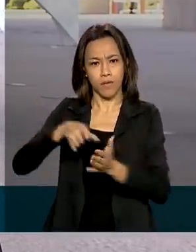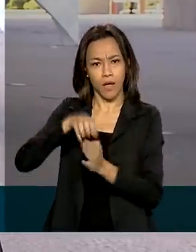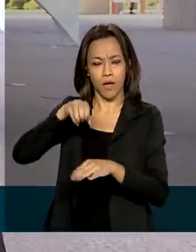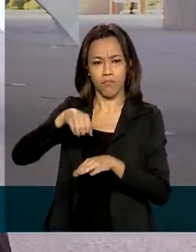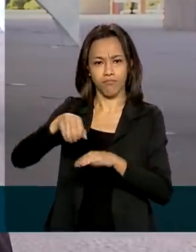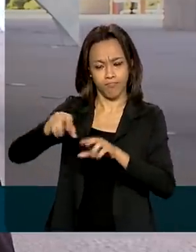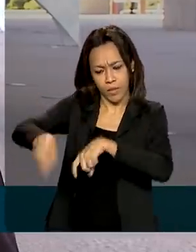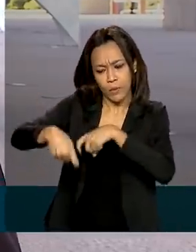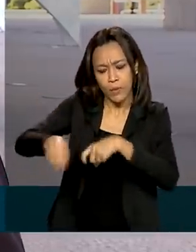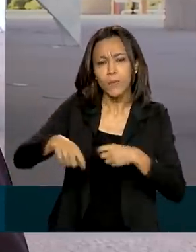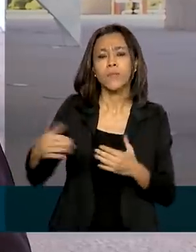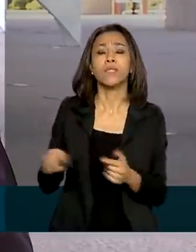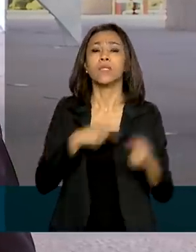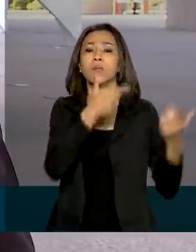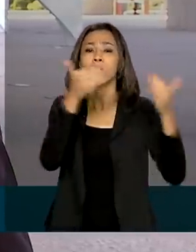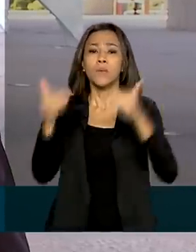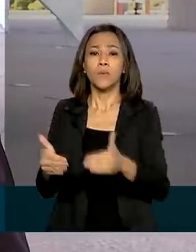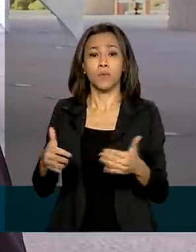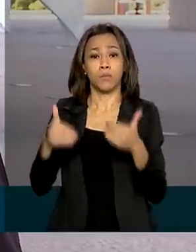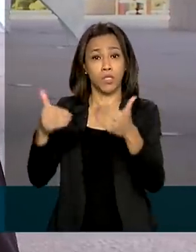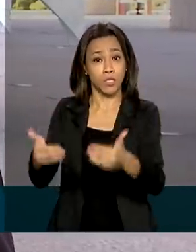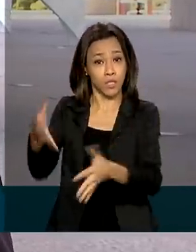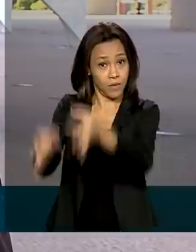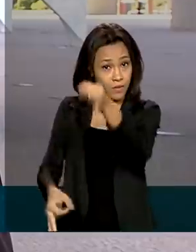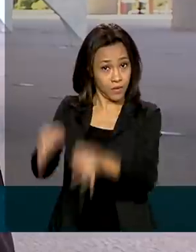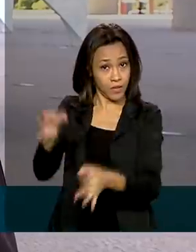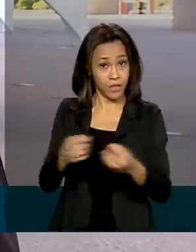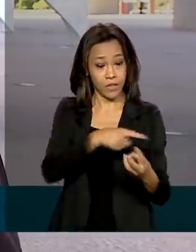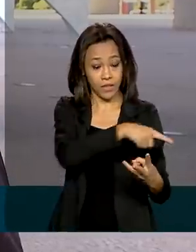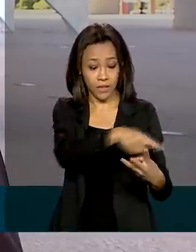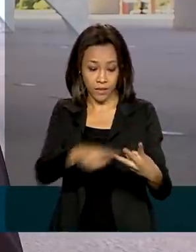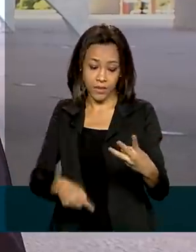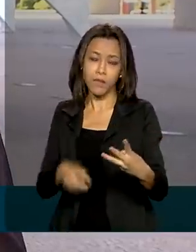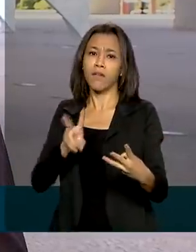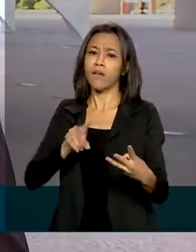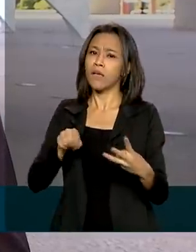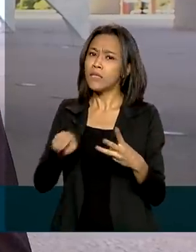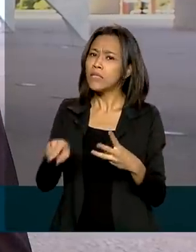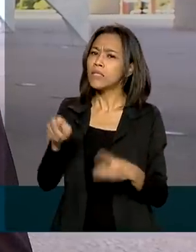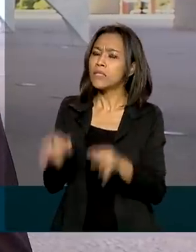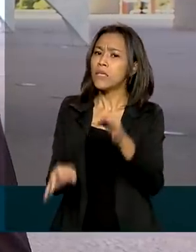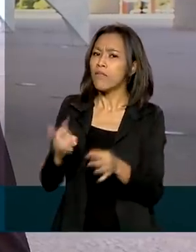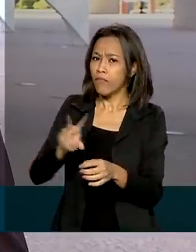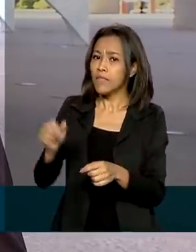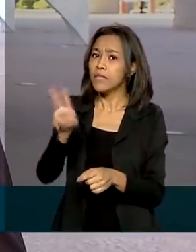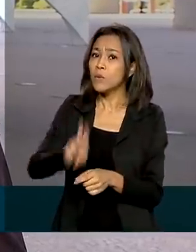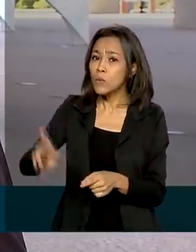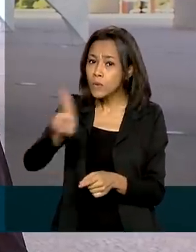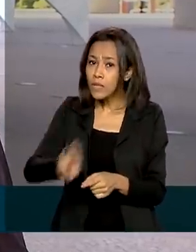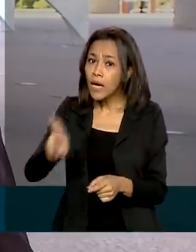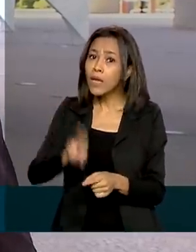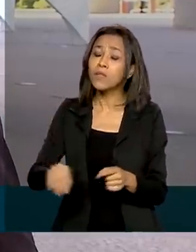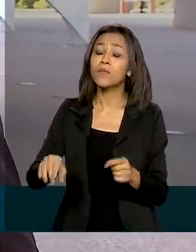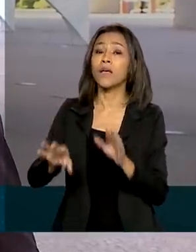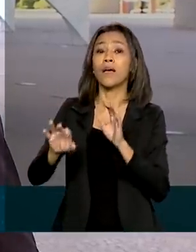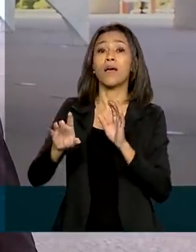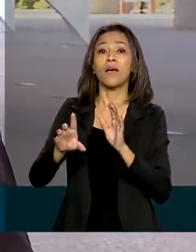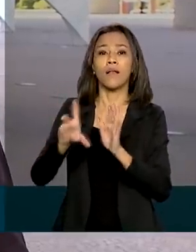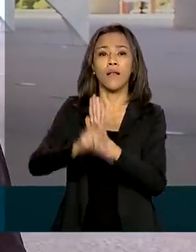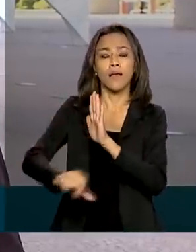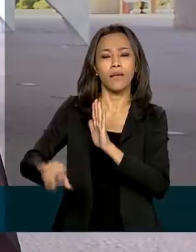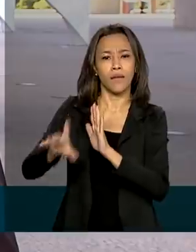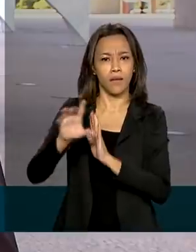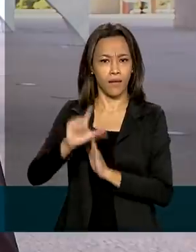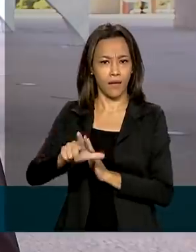Justiça. No caso do Ministério da Defesa, o recurso será utilizado em operações de garantia da lei da ordem e também para a